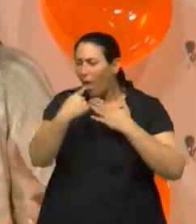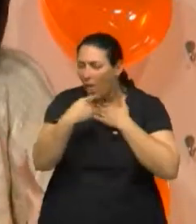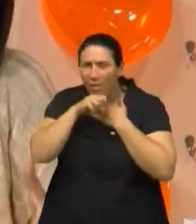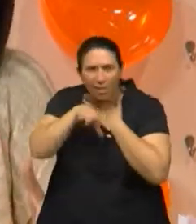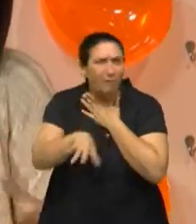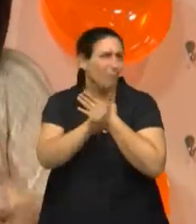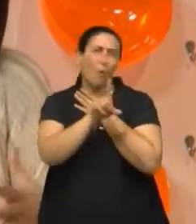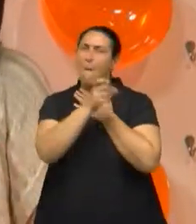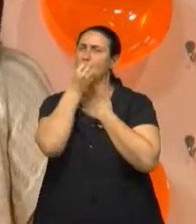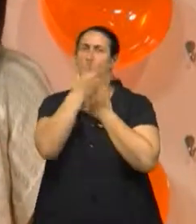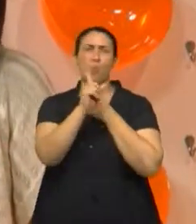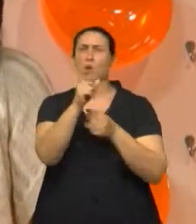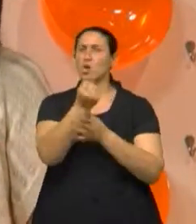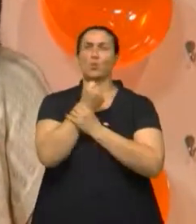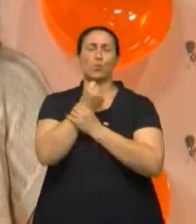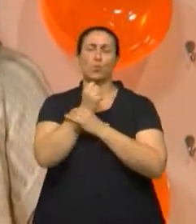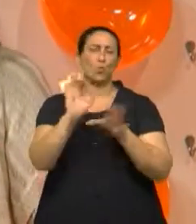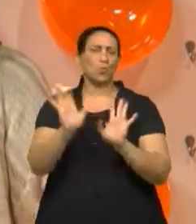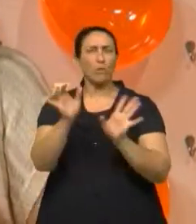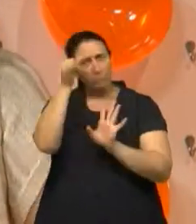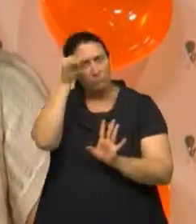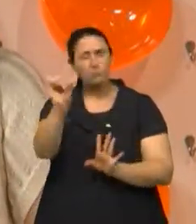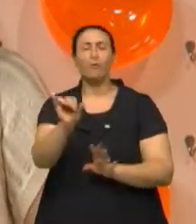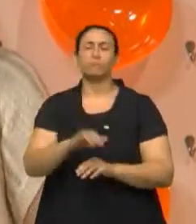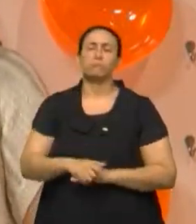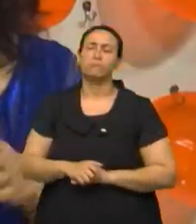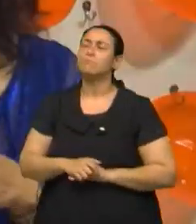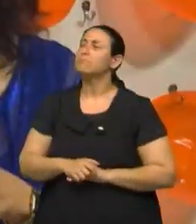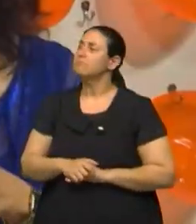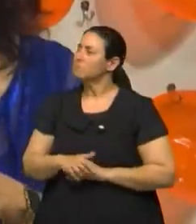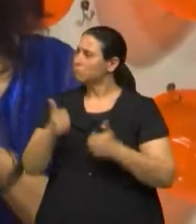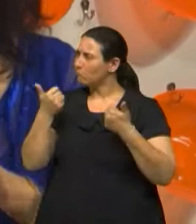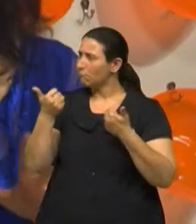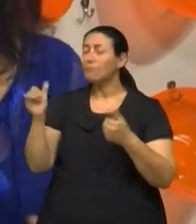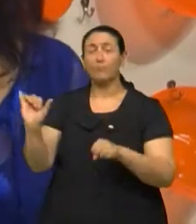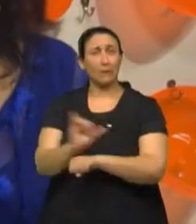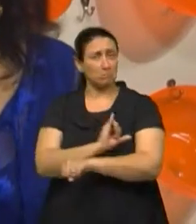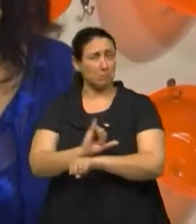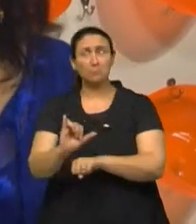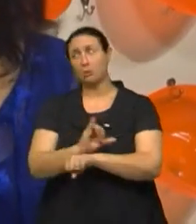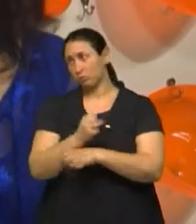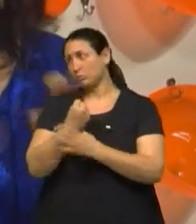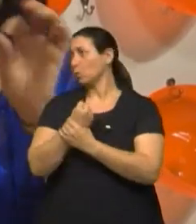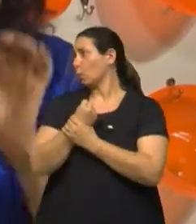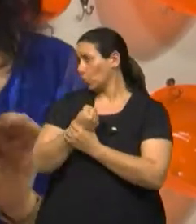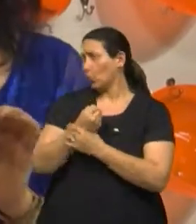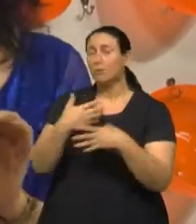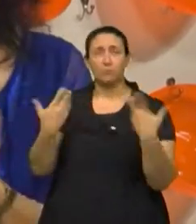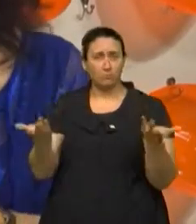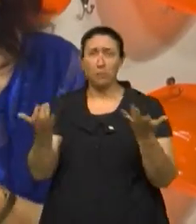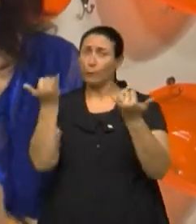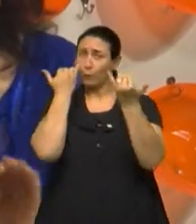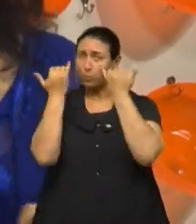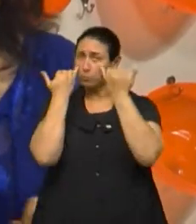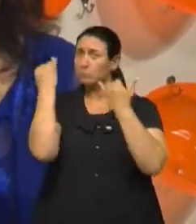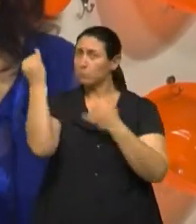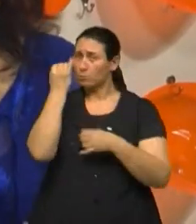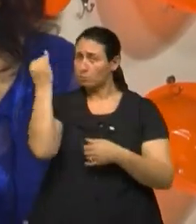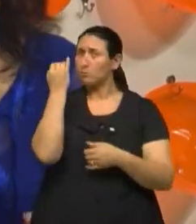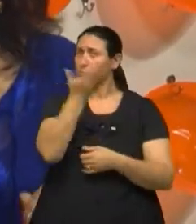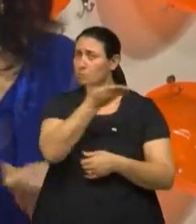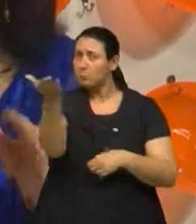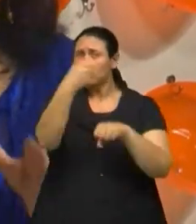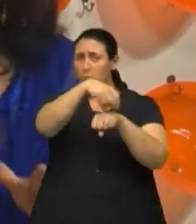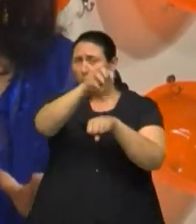estratégia segura para resgate de intoxicação. A nossa estratégia aqui tá sendo segura, né? Nós estamos trazendo muitas